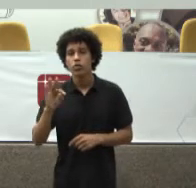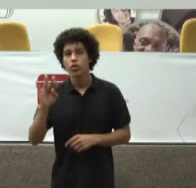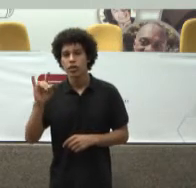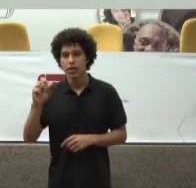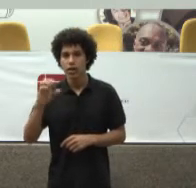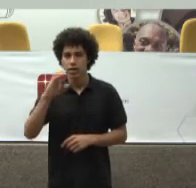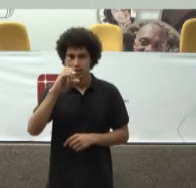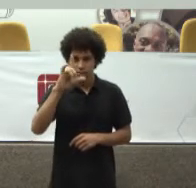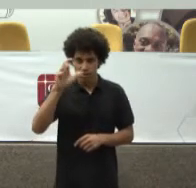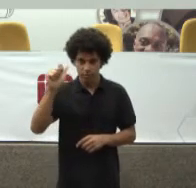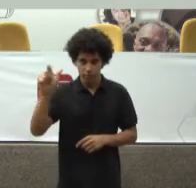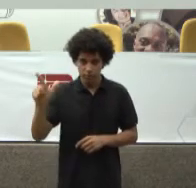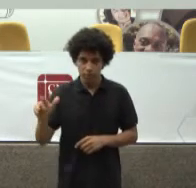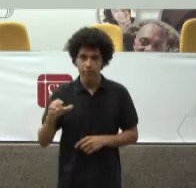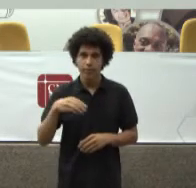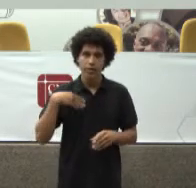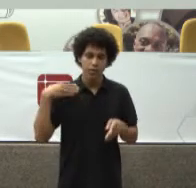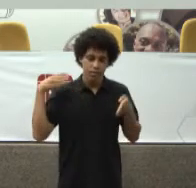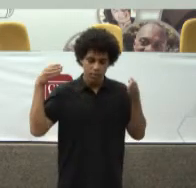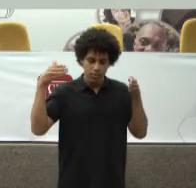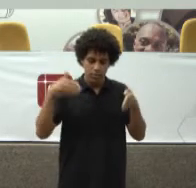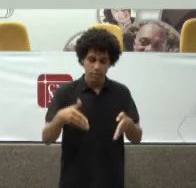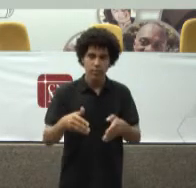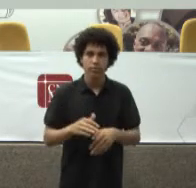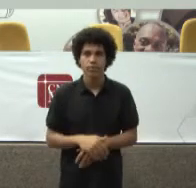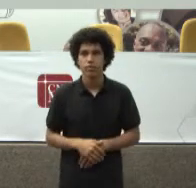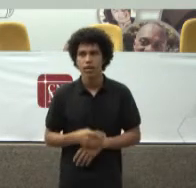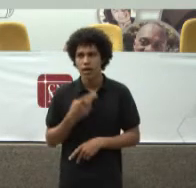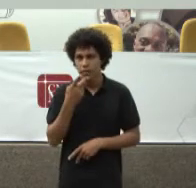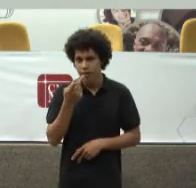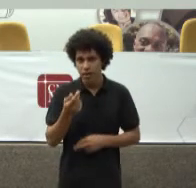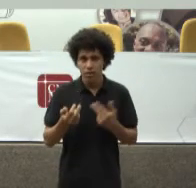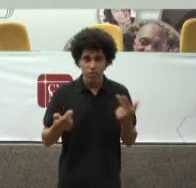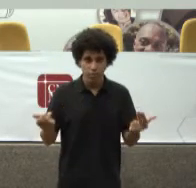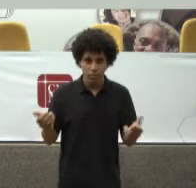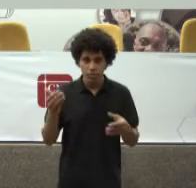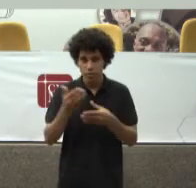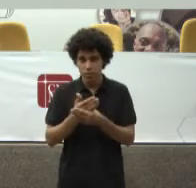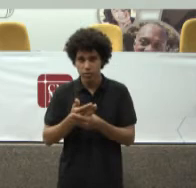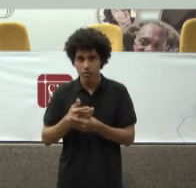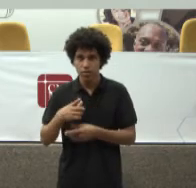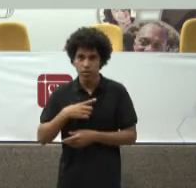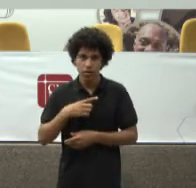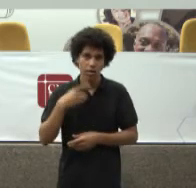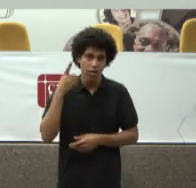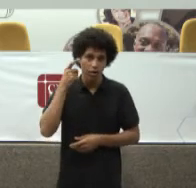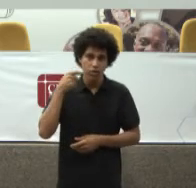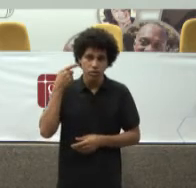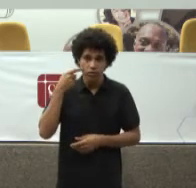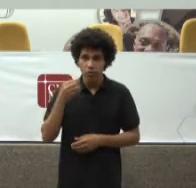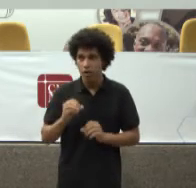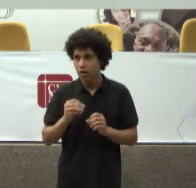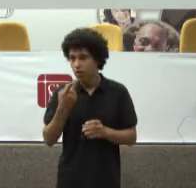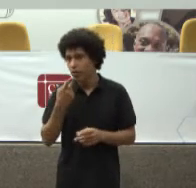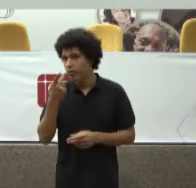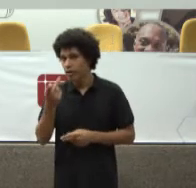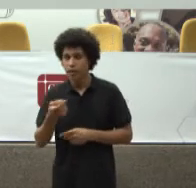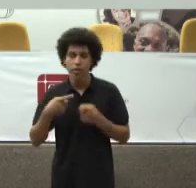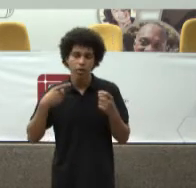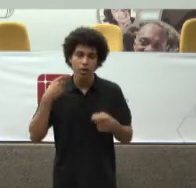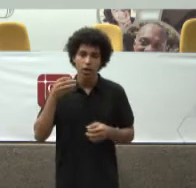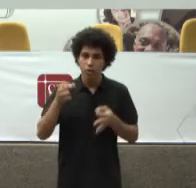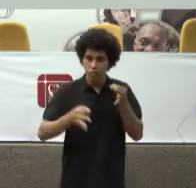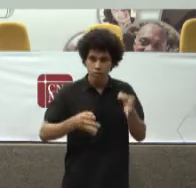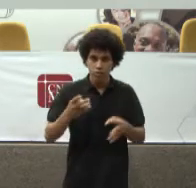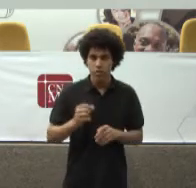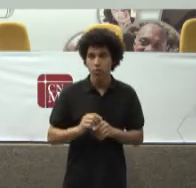Falar em ações Em que há um advogado Há um outro advogado Representando o requerido Há um juiz Há toda uma